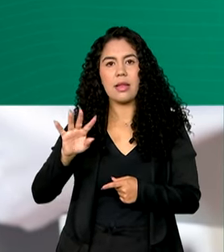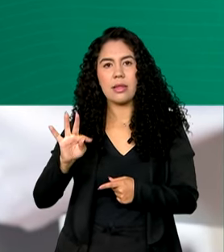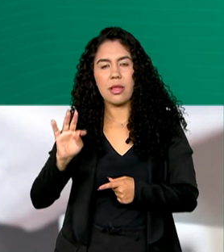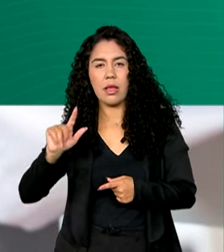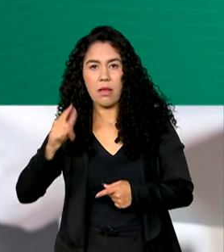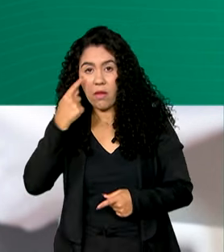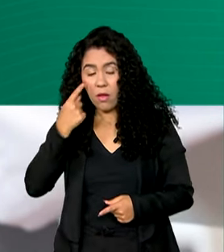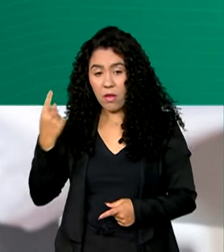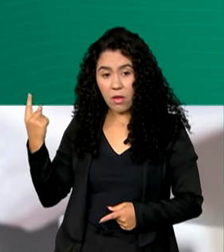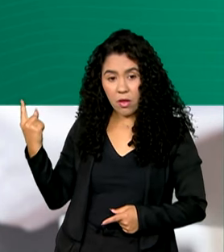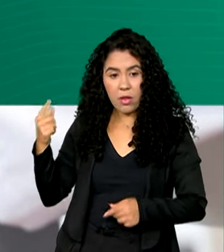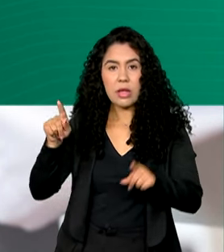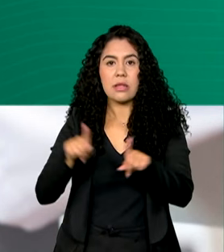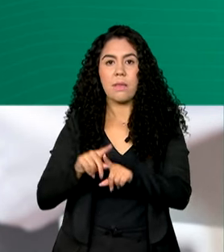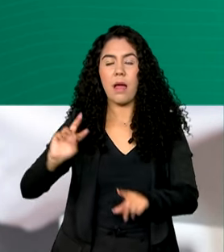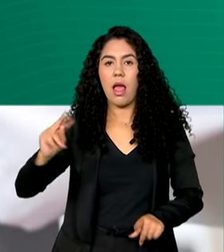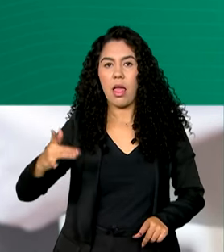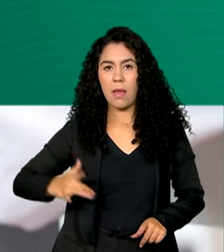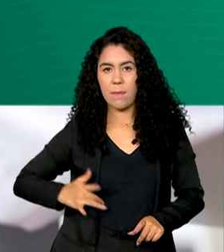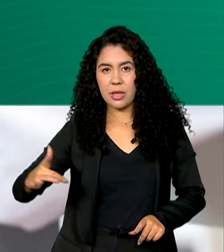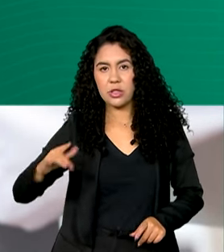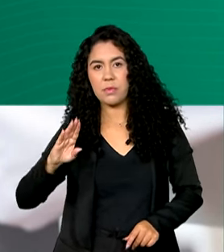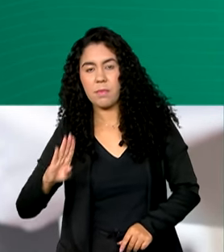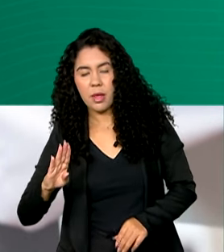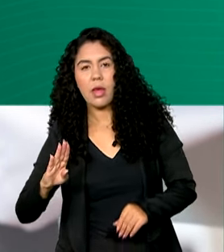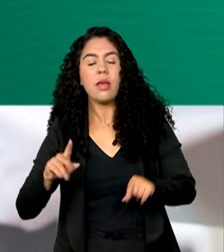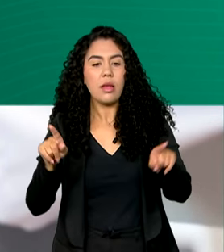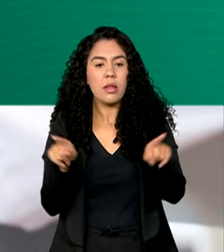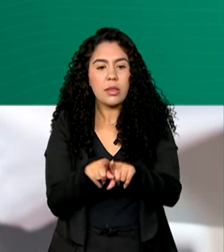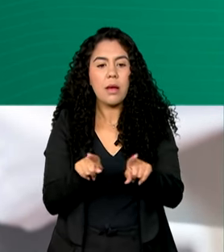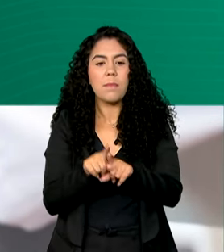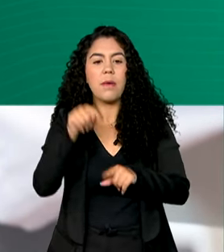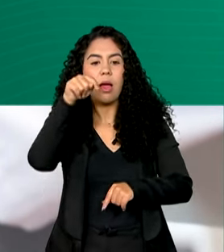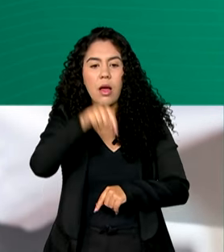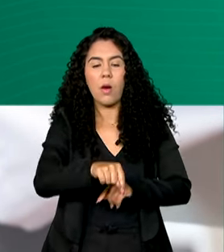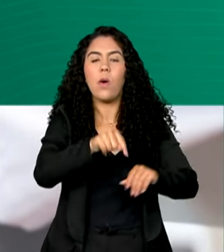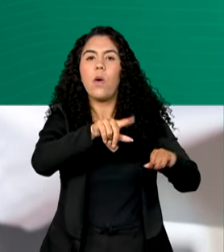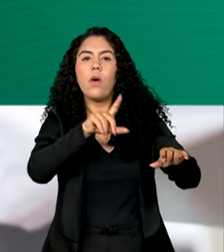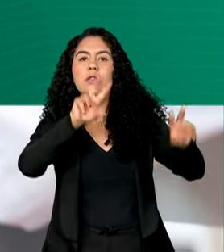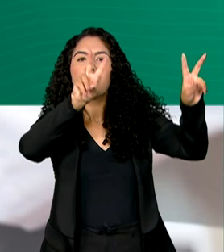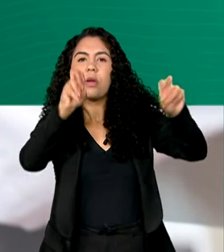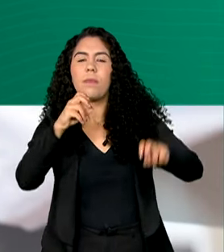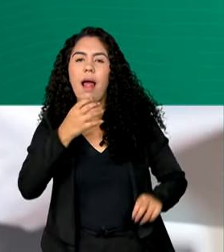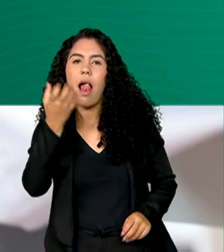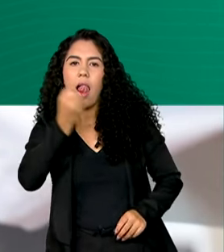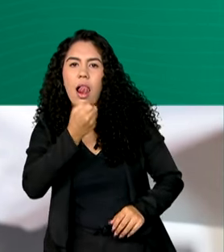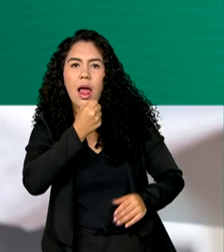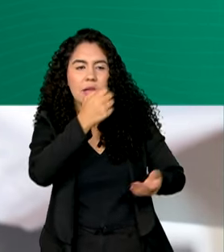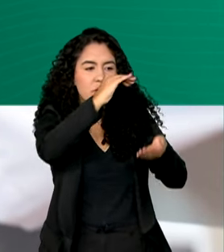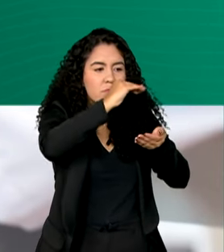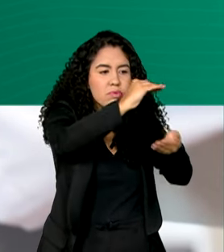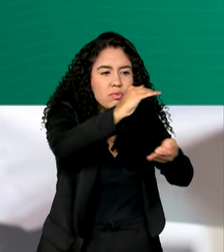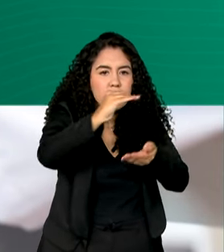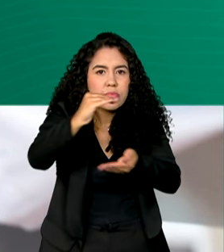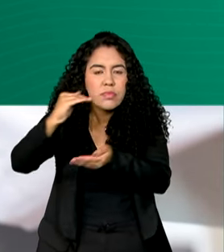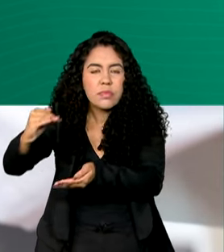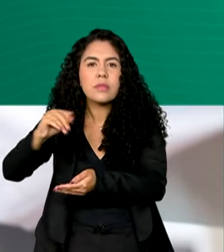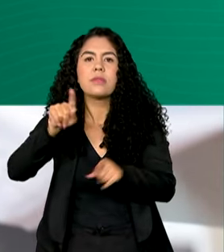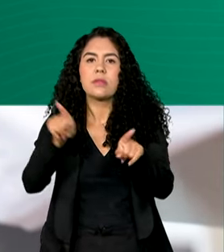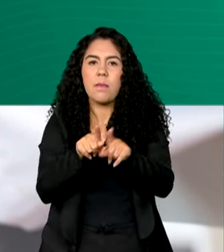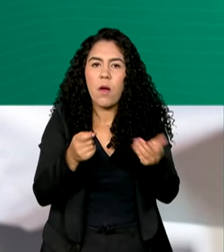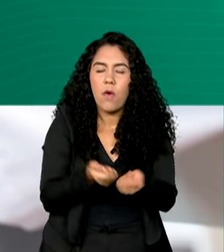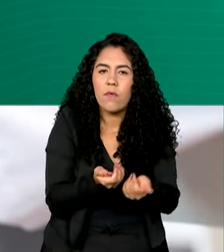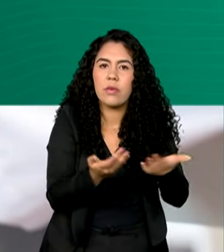A Rede de Bancos de Leite do Brasil terá um sistema para aumentar a disponibilização de leite